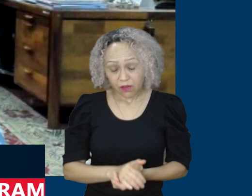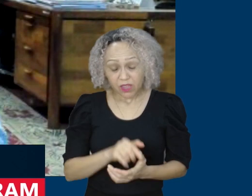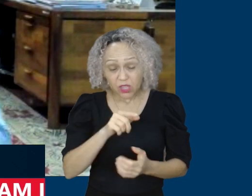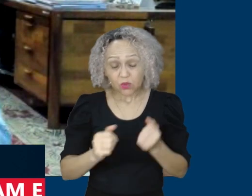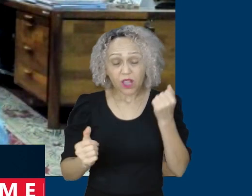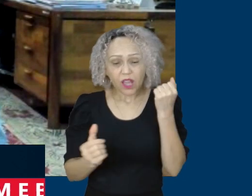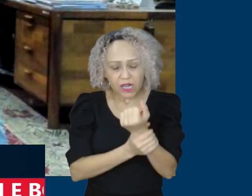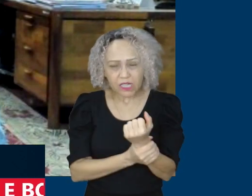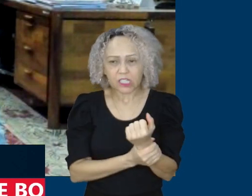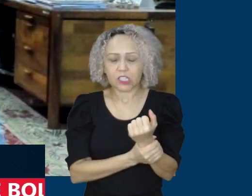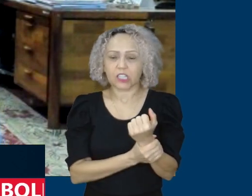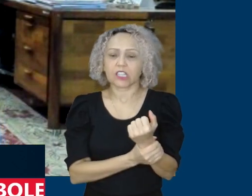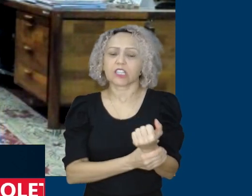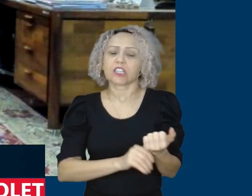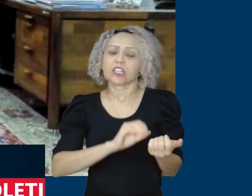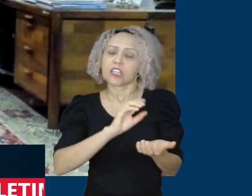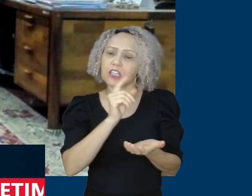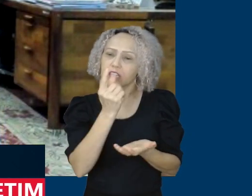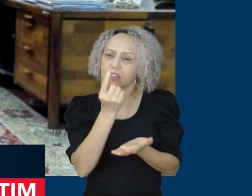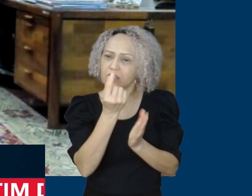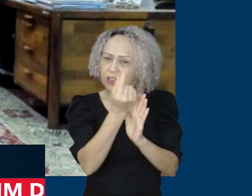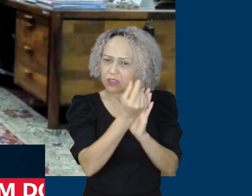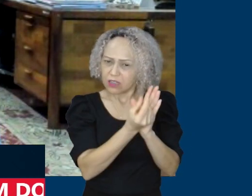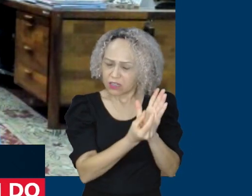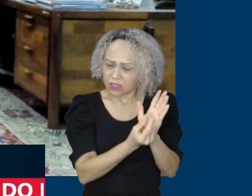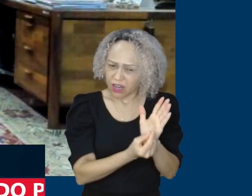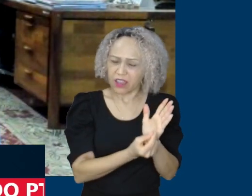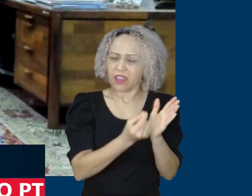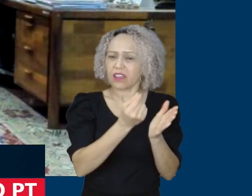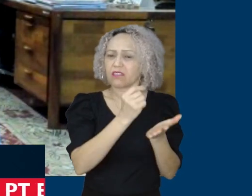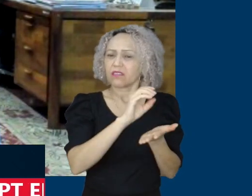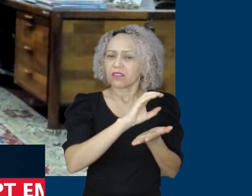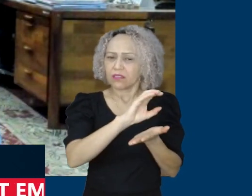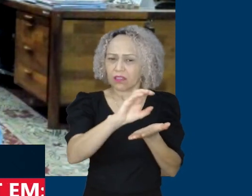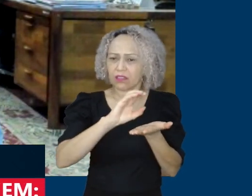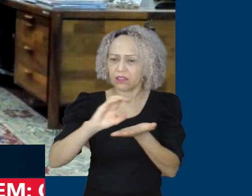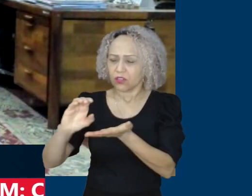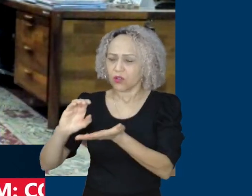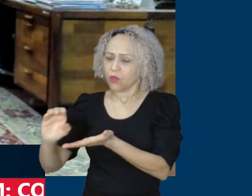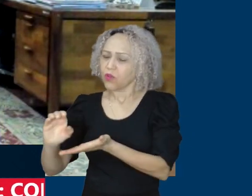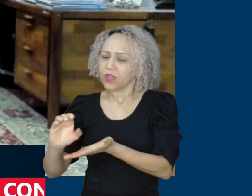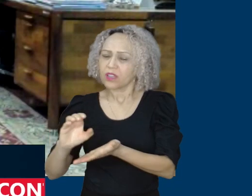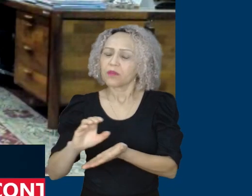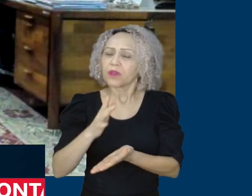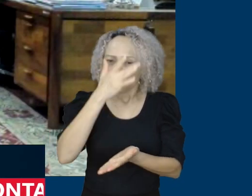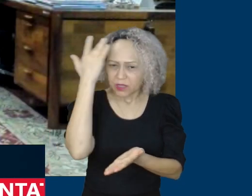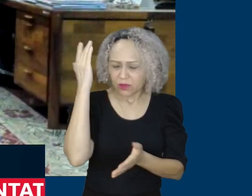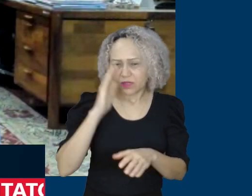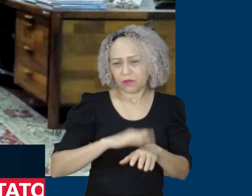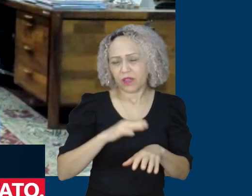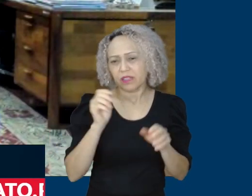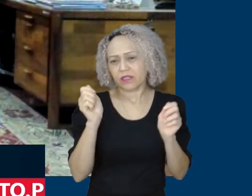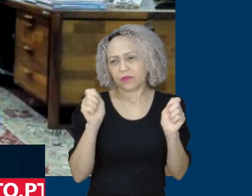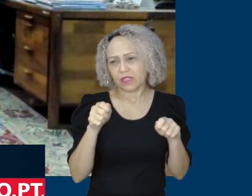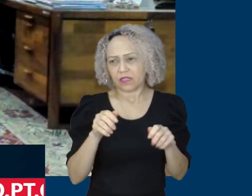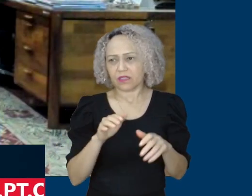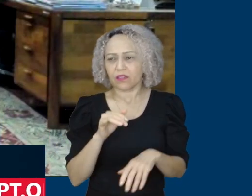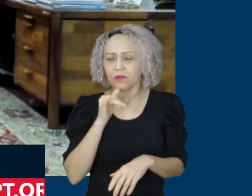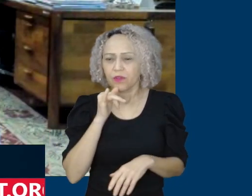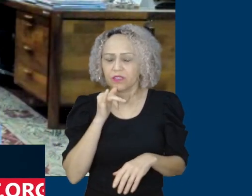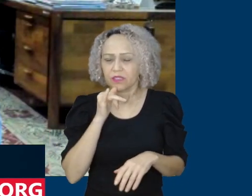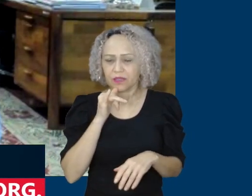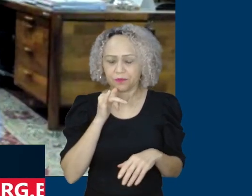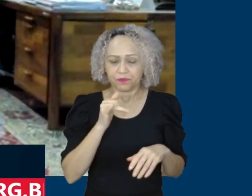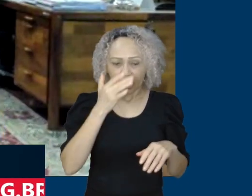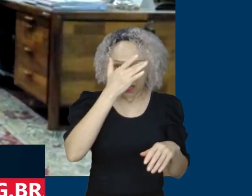Preciso diminuir entre o teto salarial de quem ganha o maior salário praticado no Brasil e o menor salário praticado no Brasil. Ou seja, os de baixo têm que